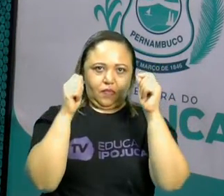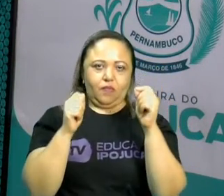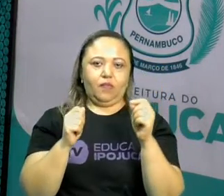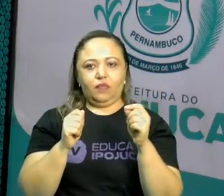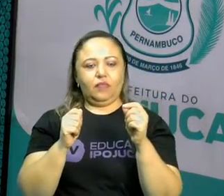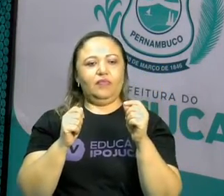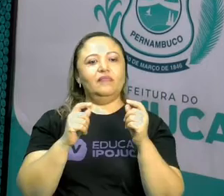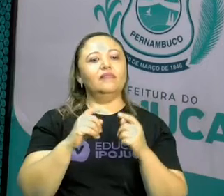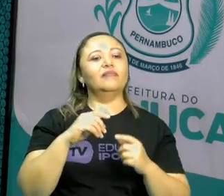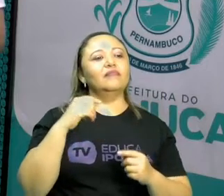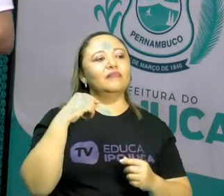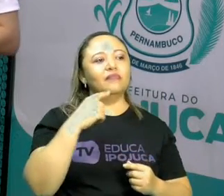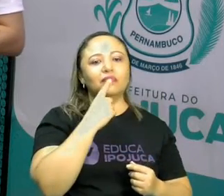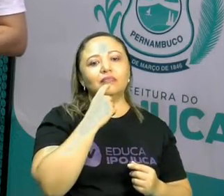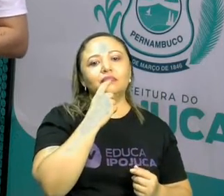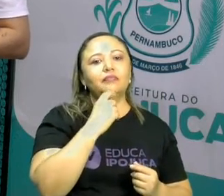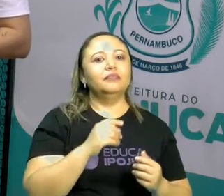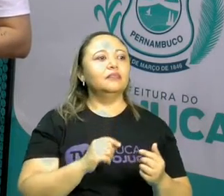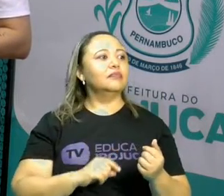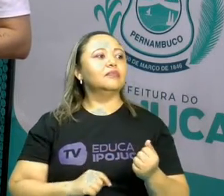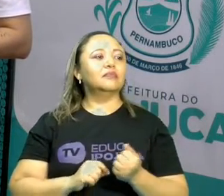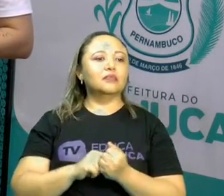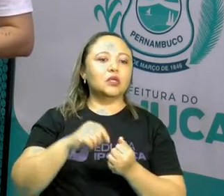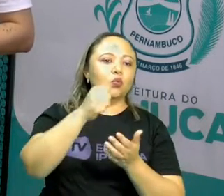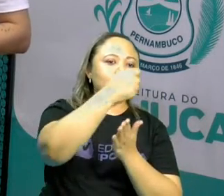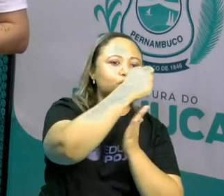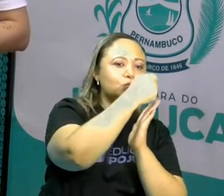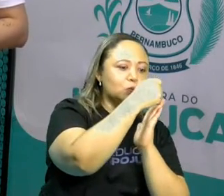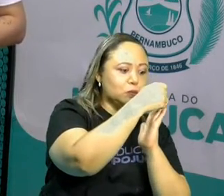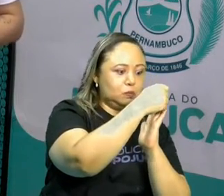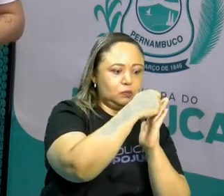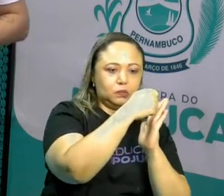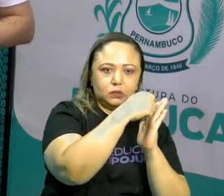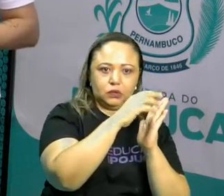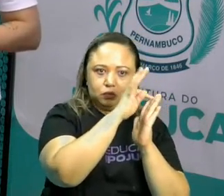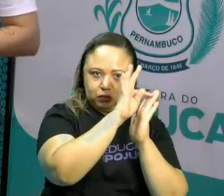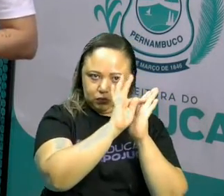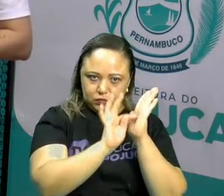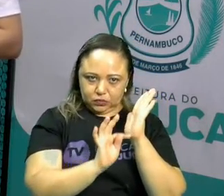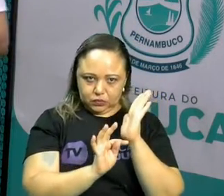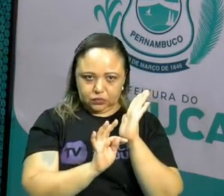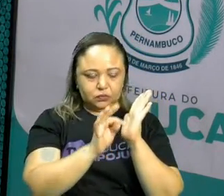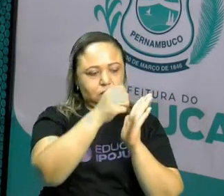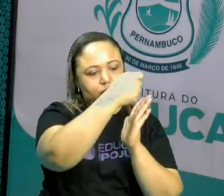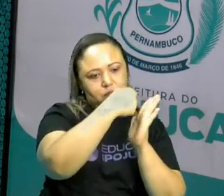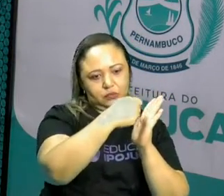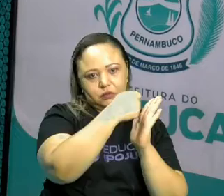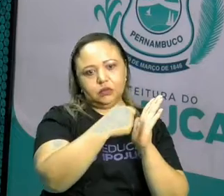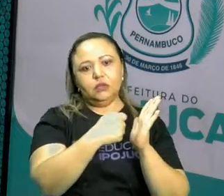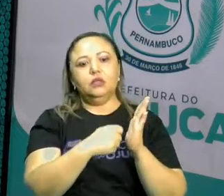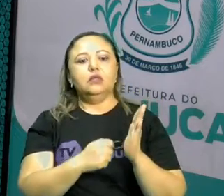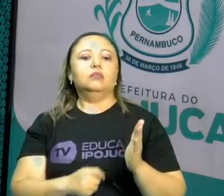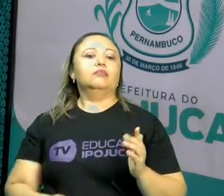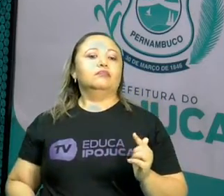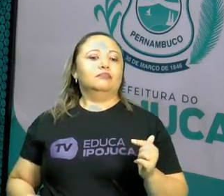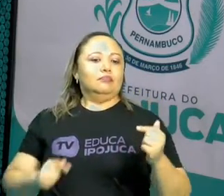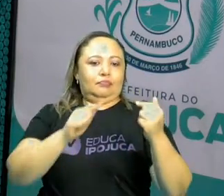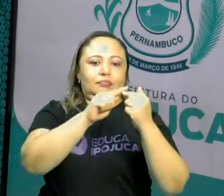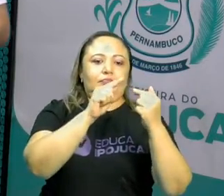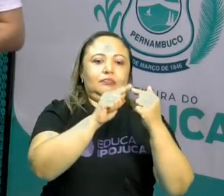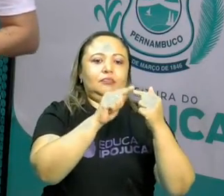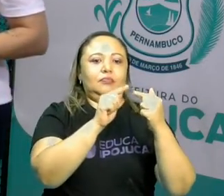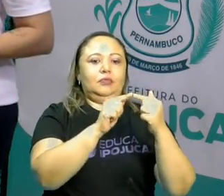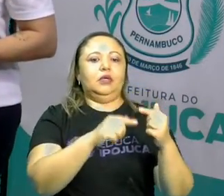o texto escrito, ele sintetiza melhor a imagem 1. Tá